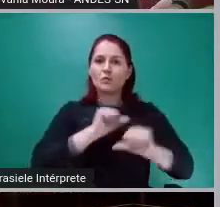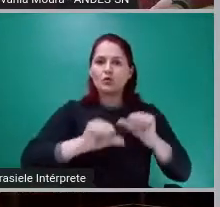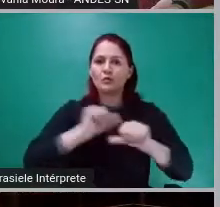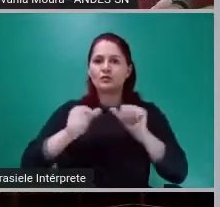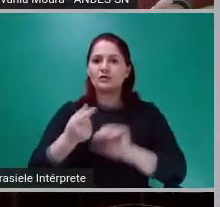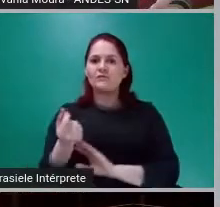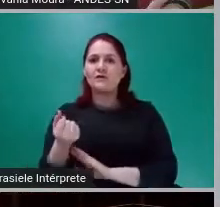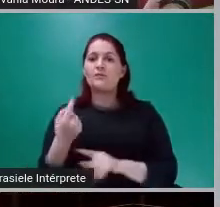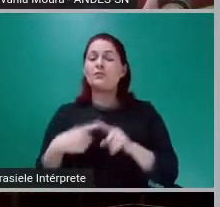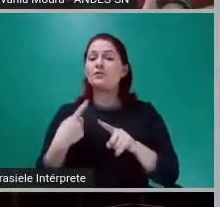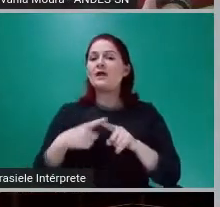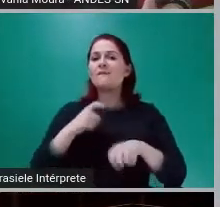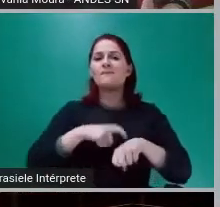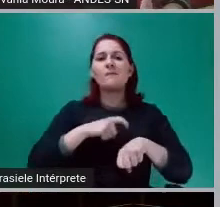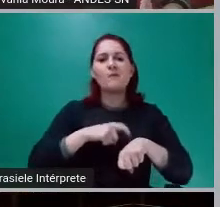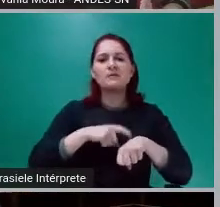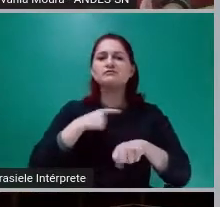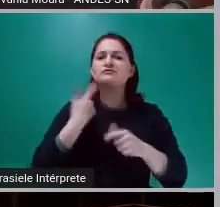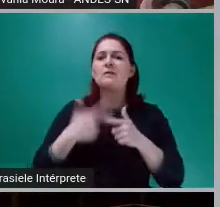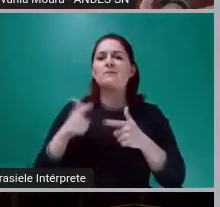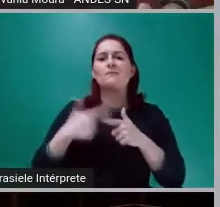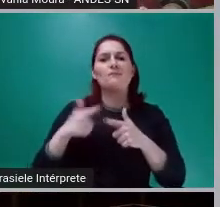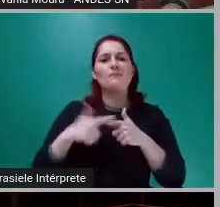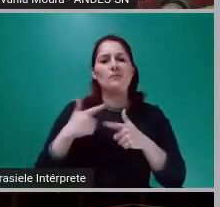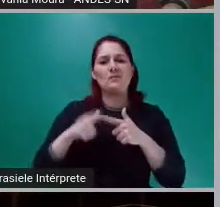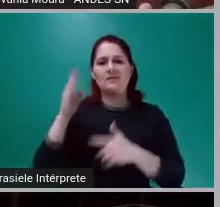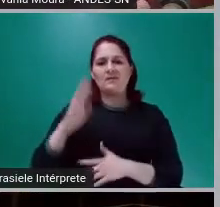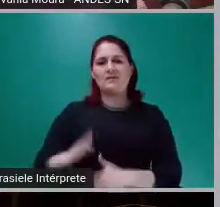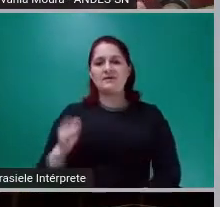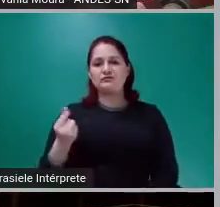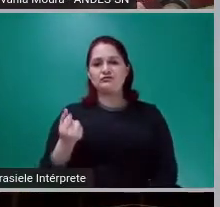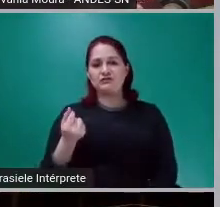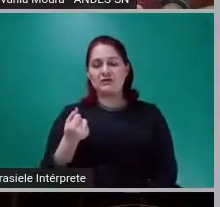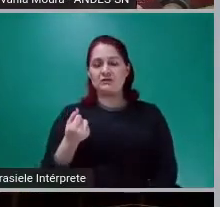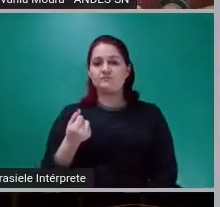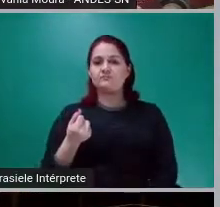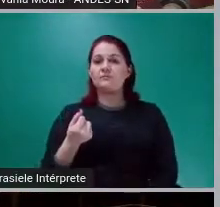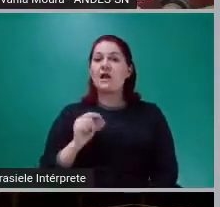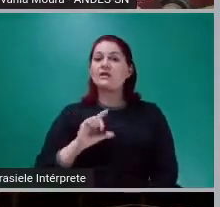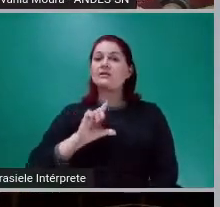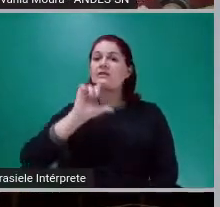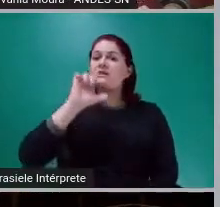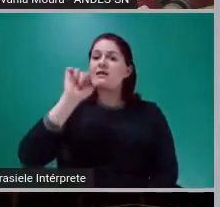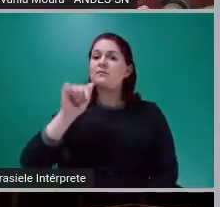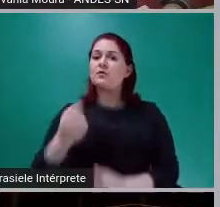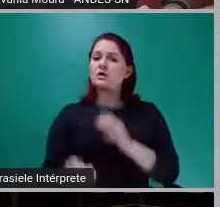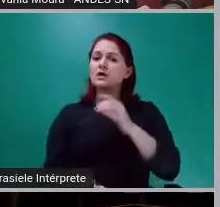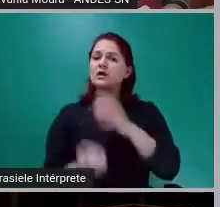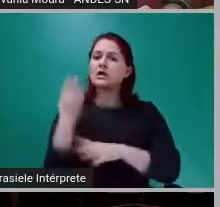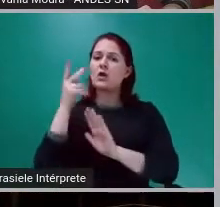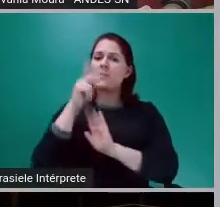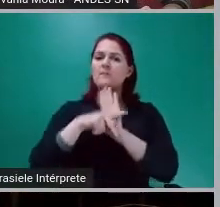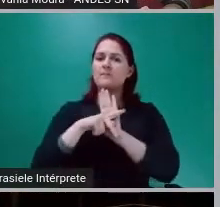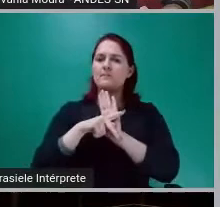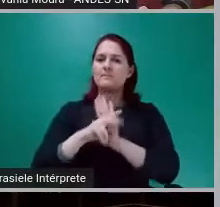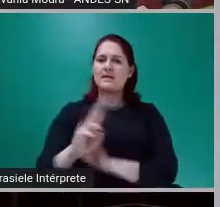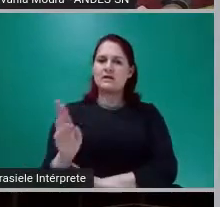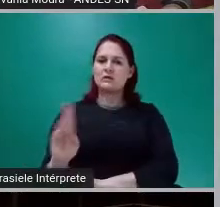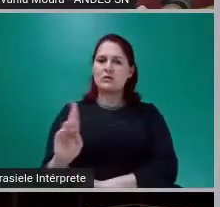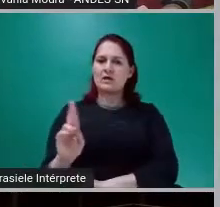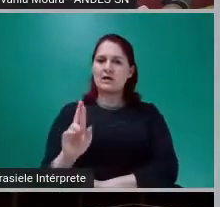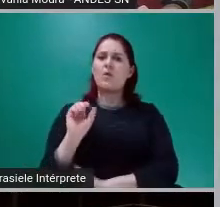economia brasileira. Bom, o que é o plano real? O plano real é o padrão monetário que veio